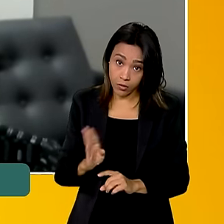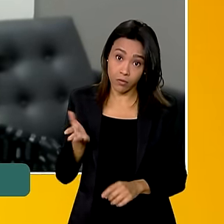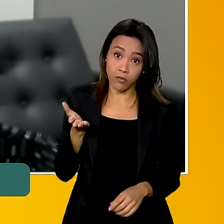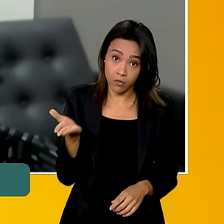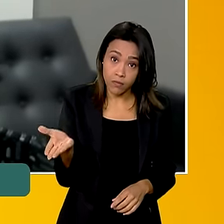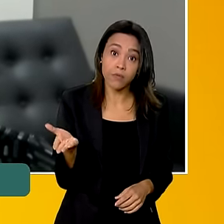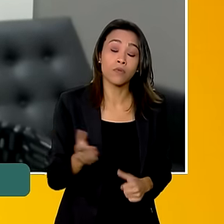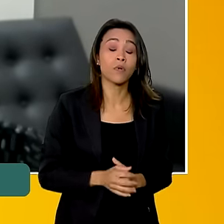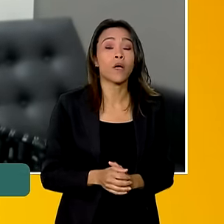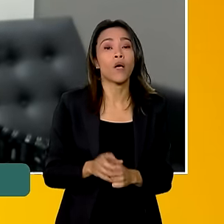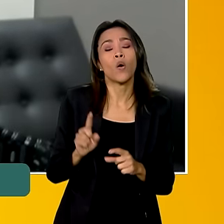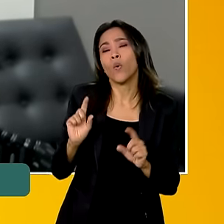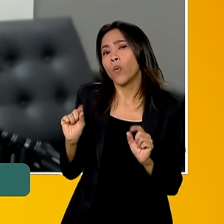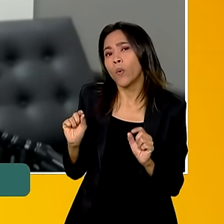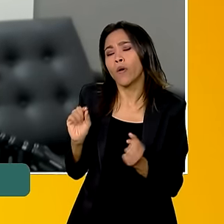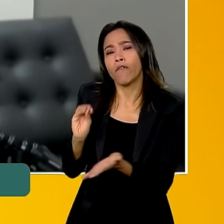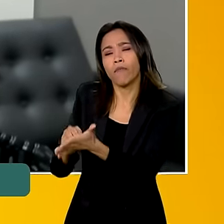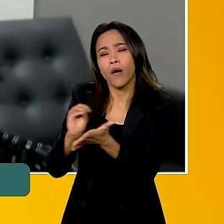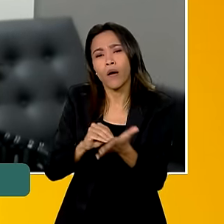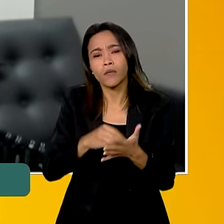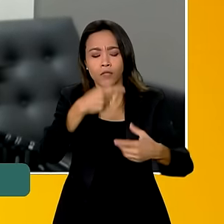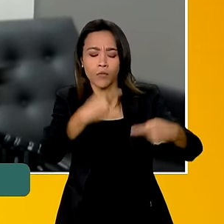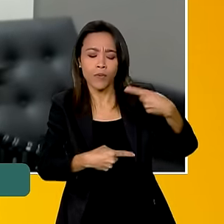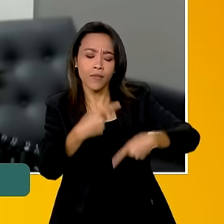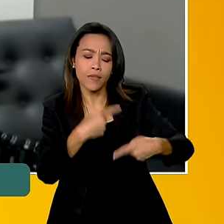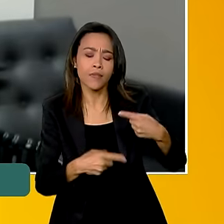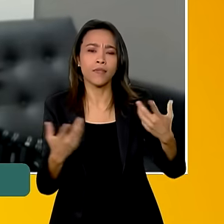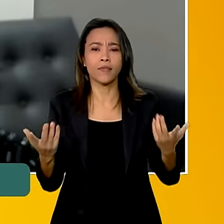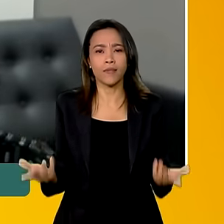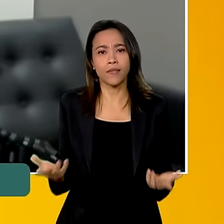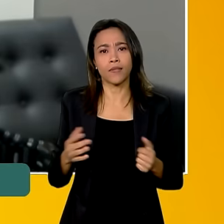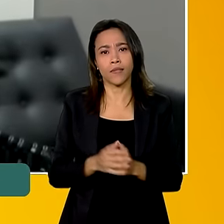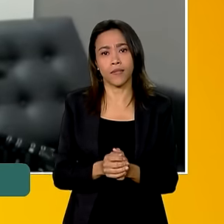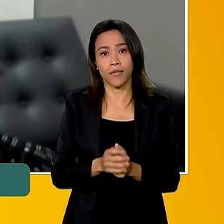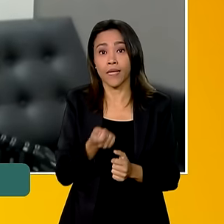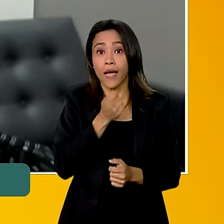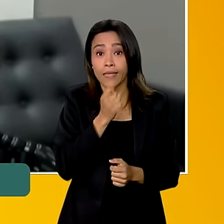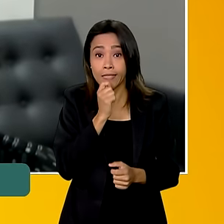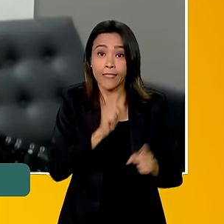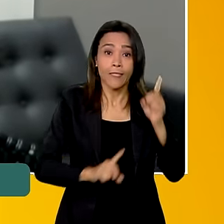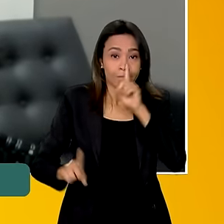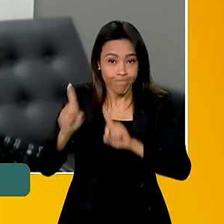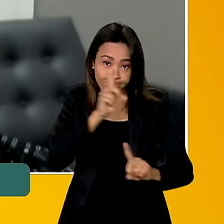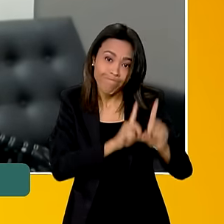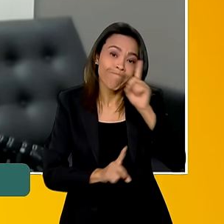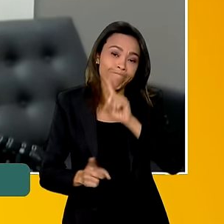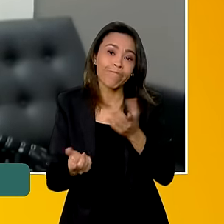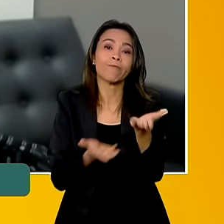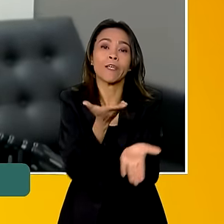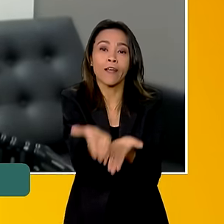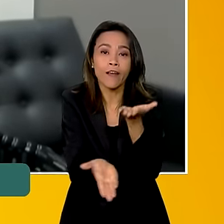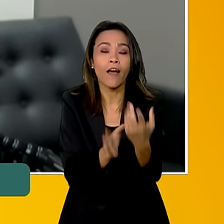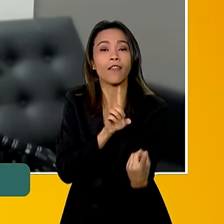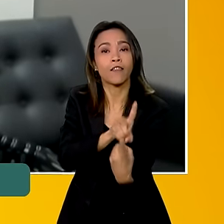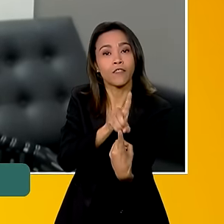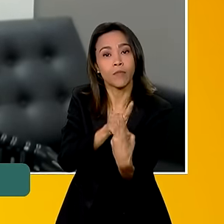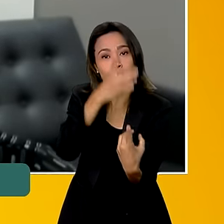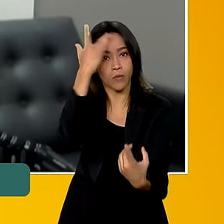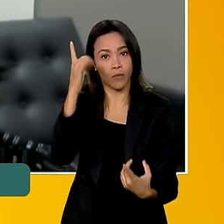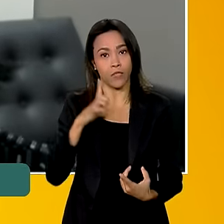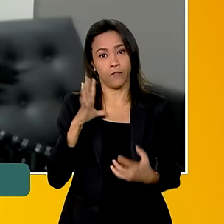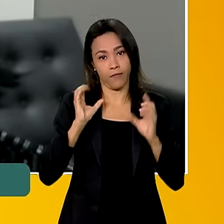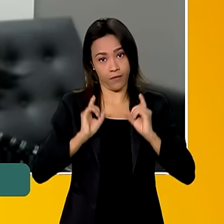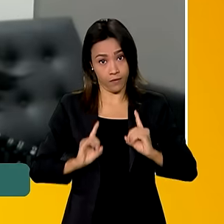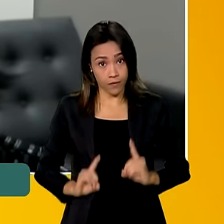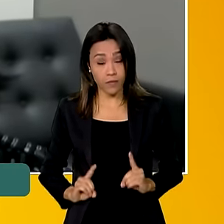pela falta de políticas públicas, lacunas no atendimento das pessoas com deficiência, acabam, então,